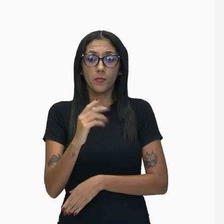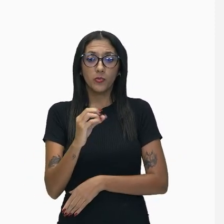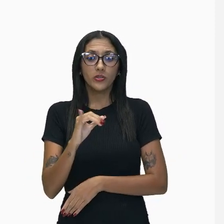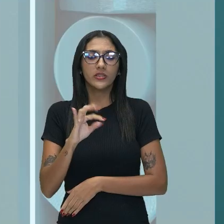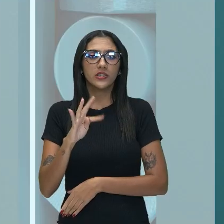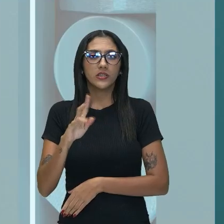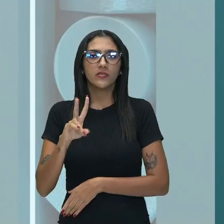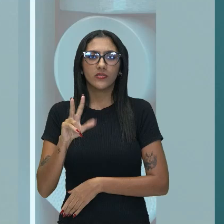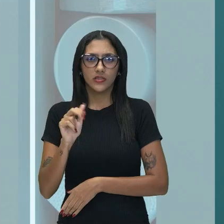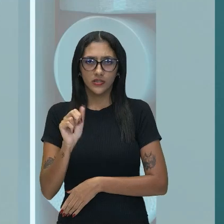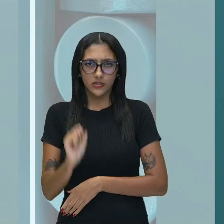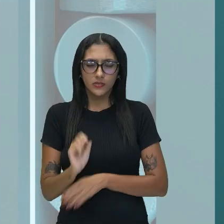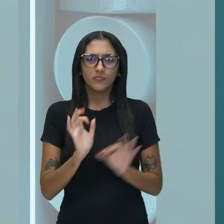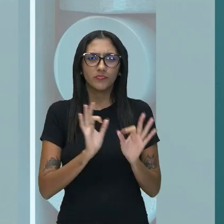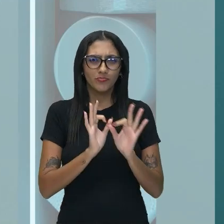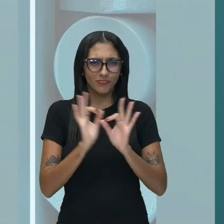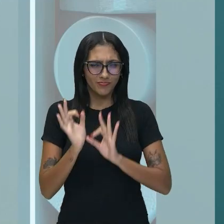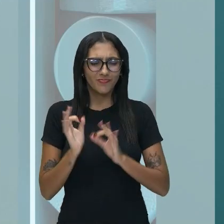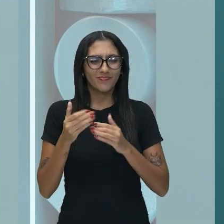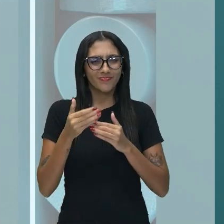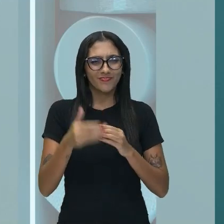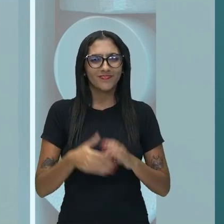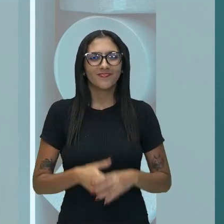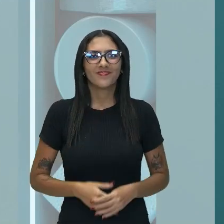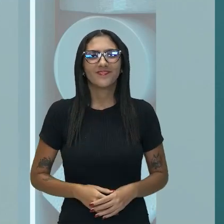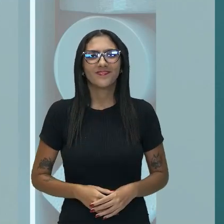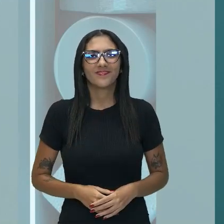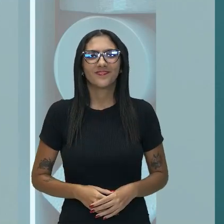Então, esse é o nosso conteúdo e venham comigo.